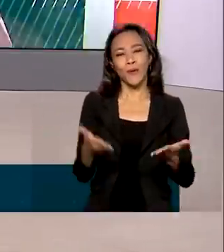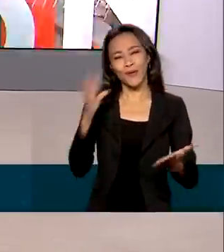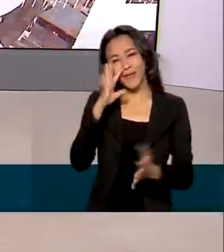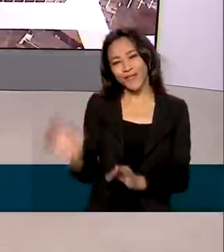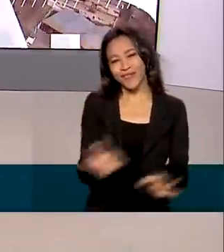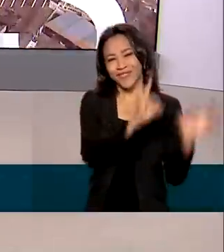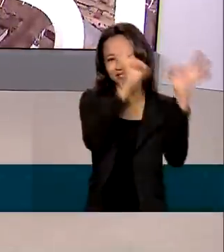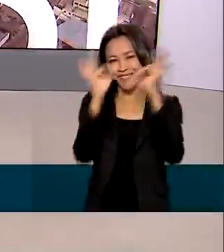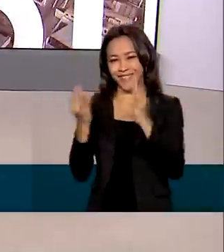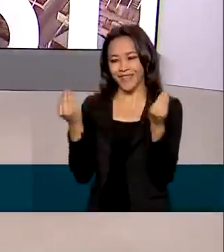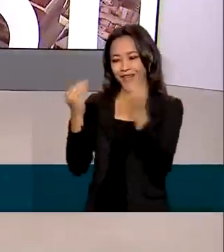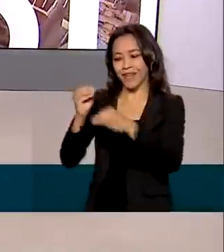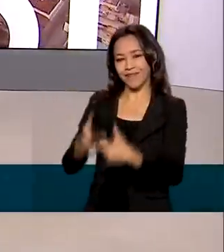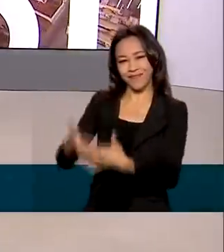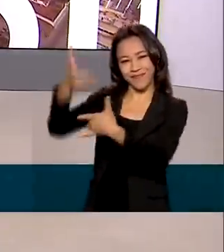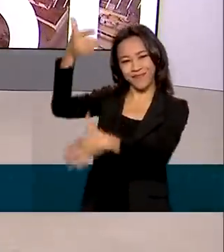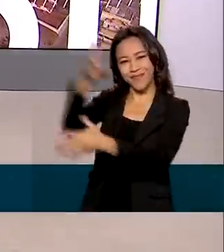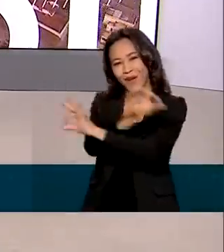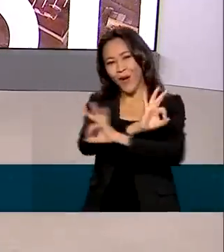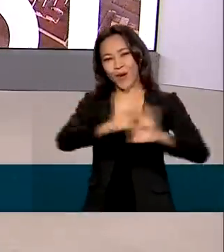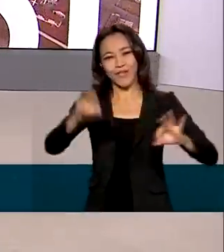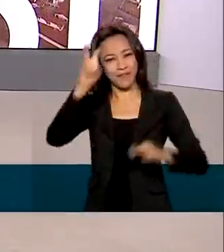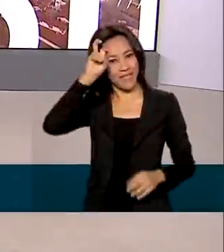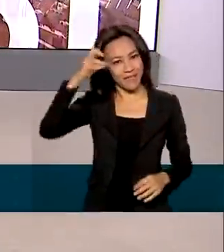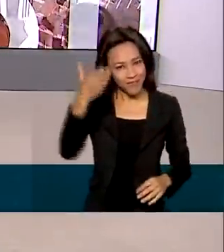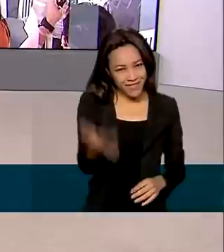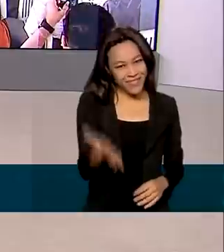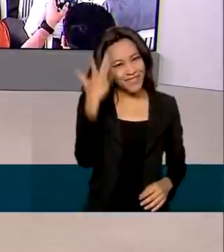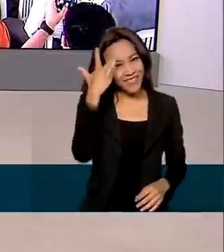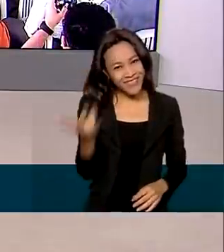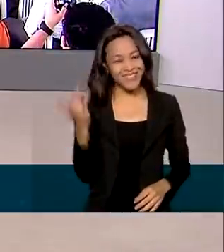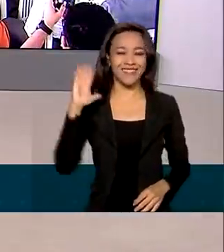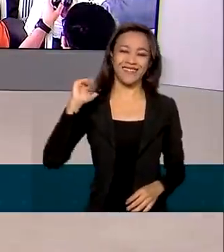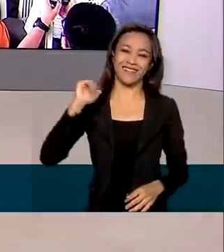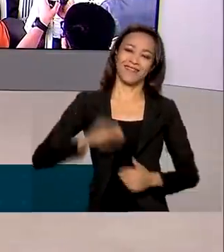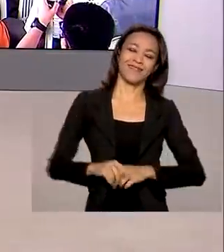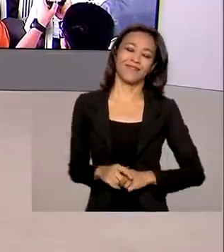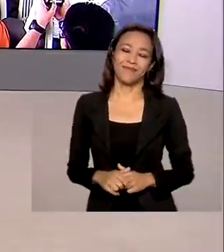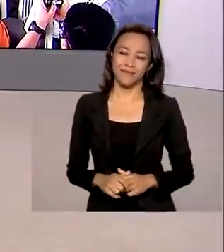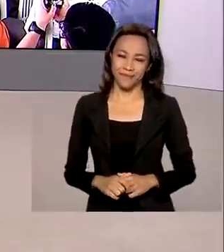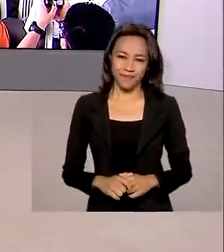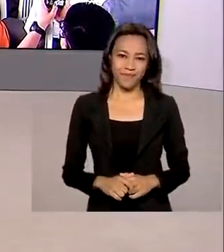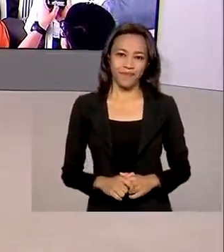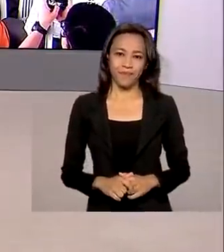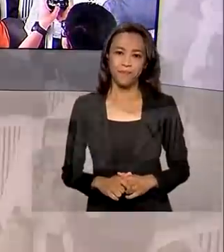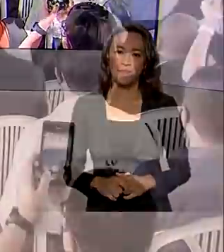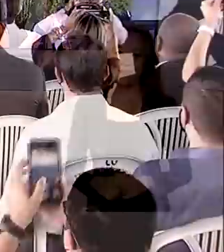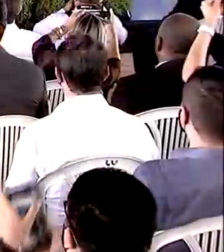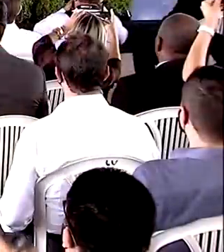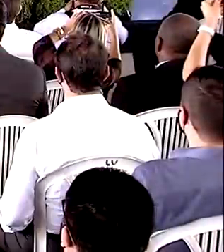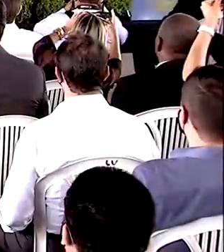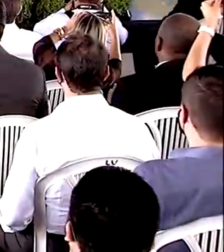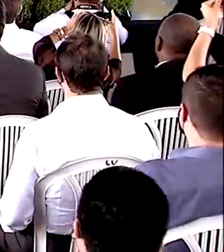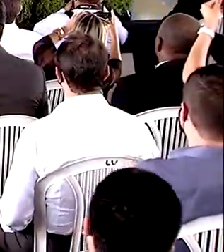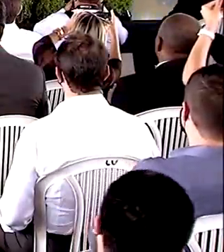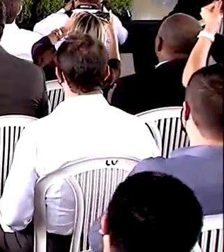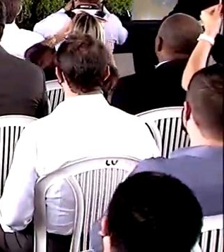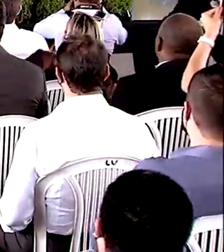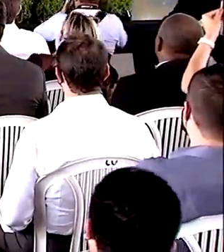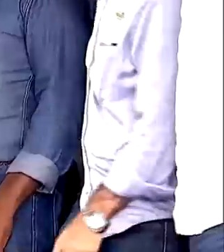estão nas nossas redes sociais. Uma ótima quinta-feira para você e até amanhã. Tchau, tchau. Tchau, tchau.